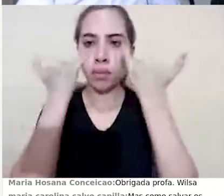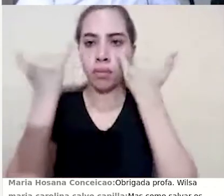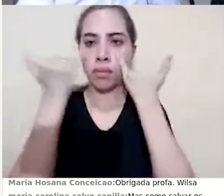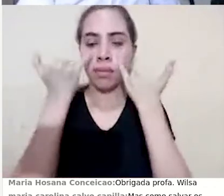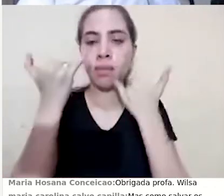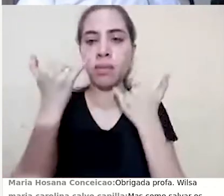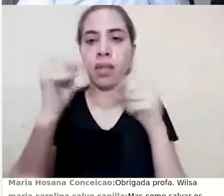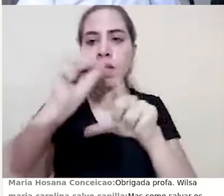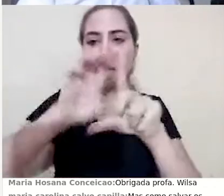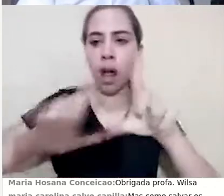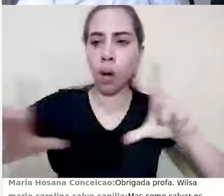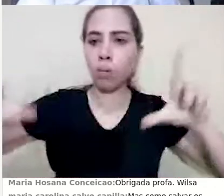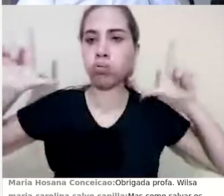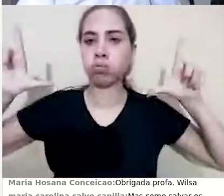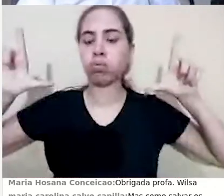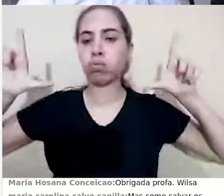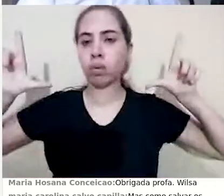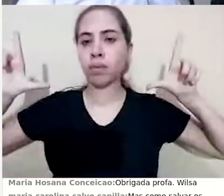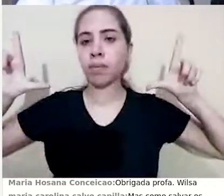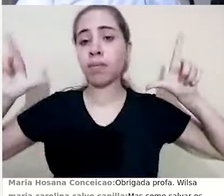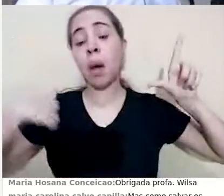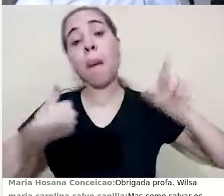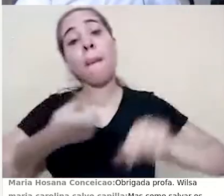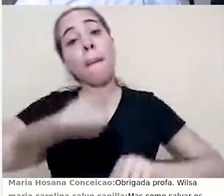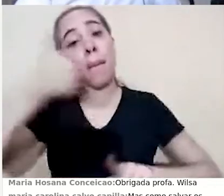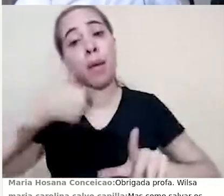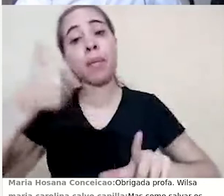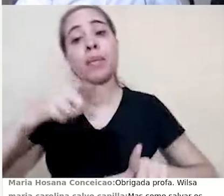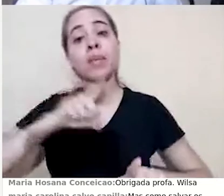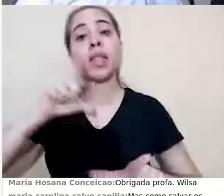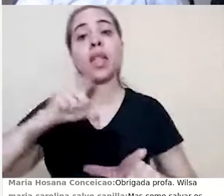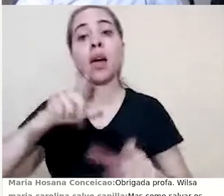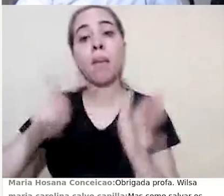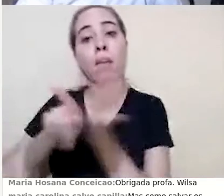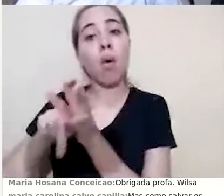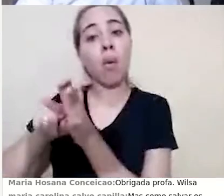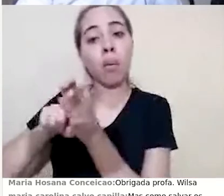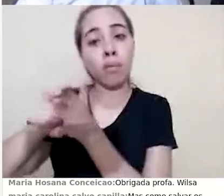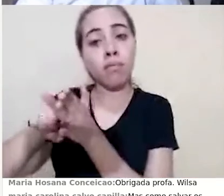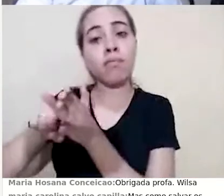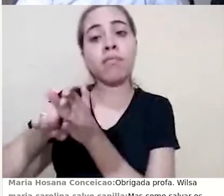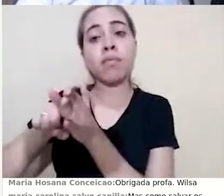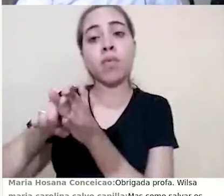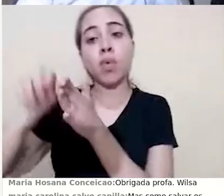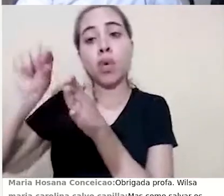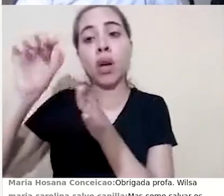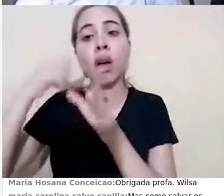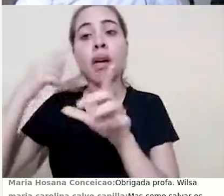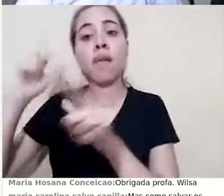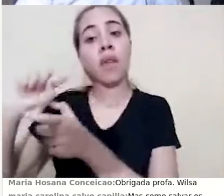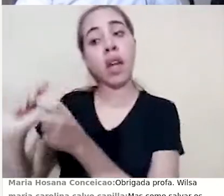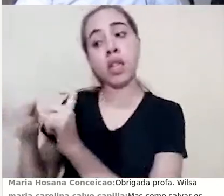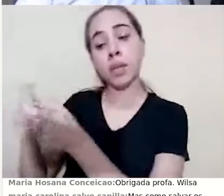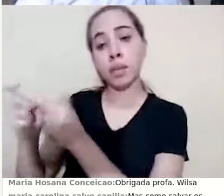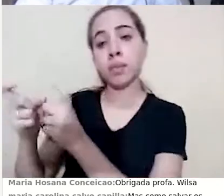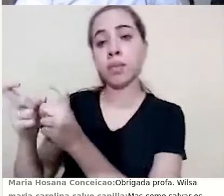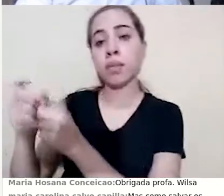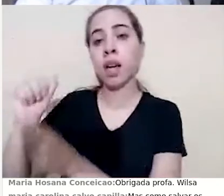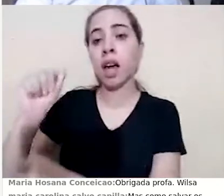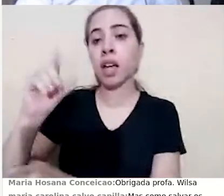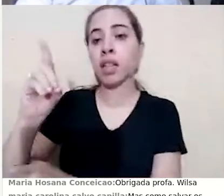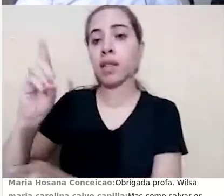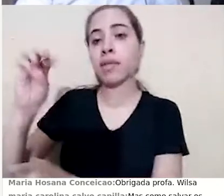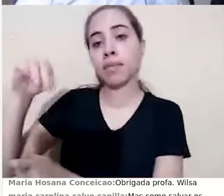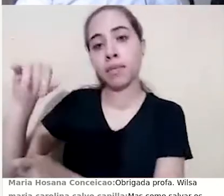toda aberta, então, primeiro, eu tenho a navegação e depois eu tenho o item administração. No